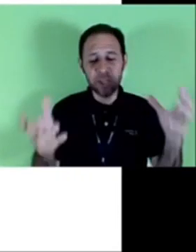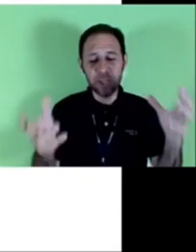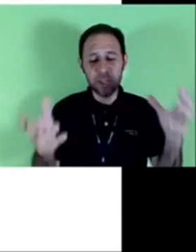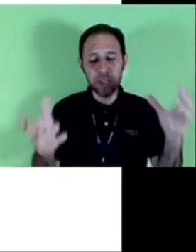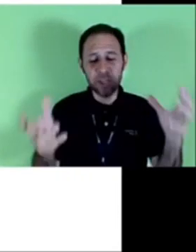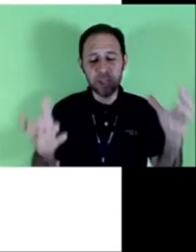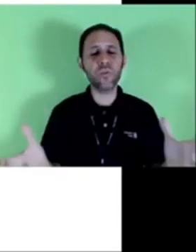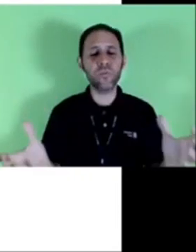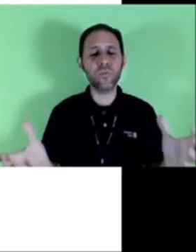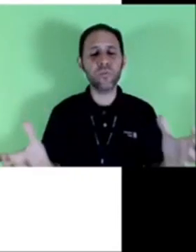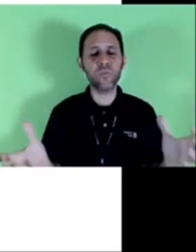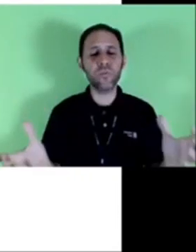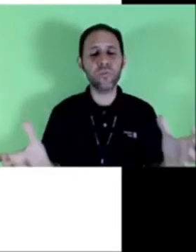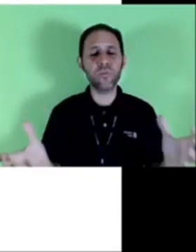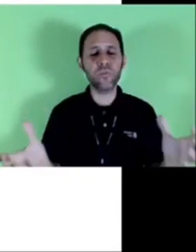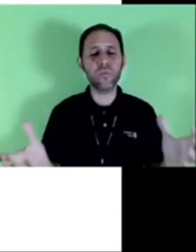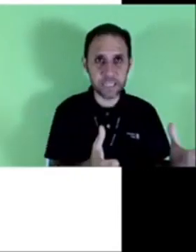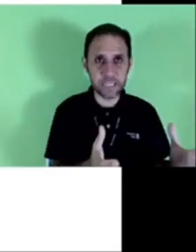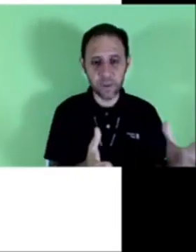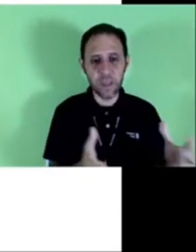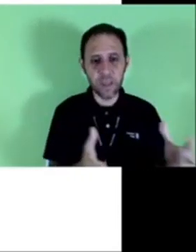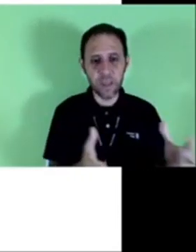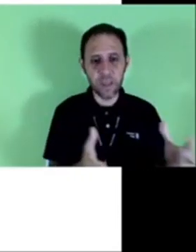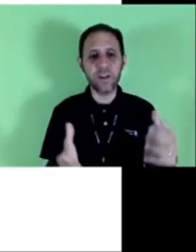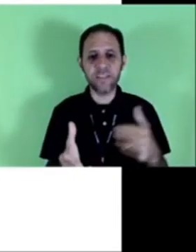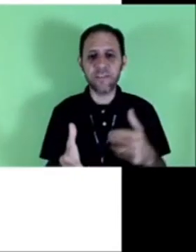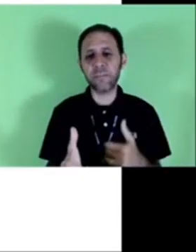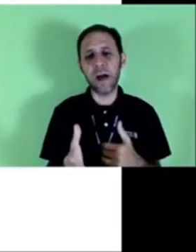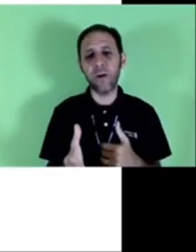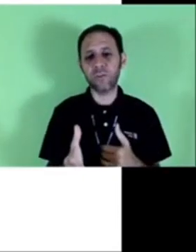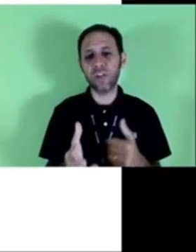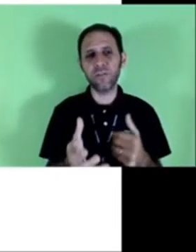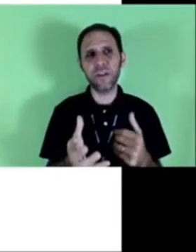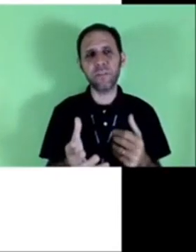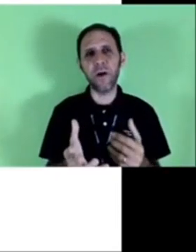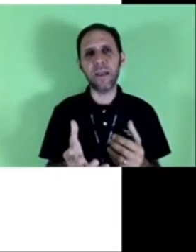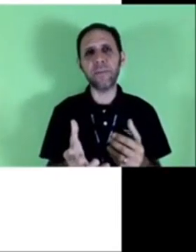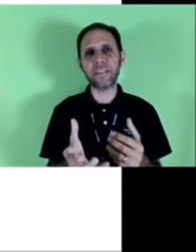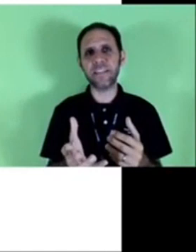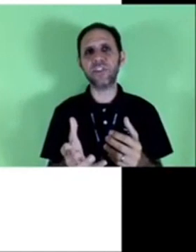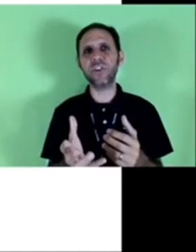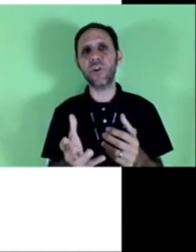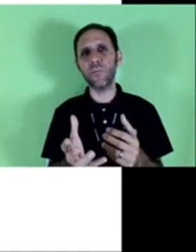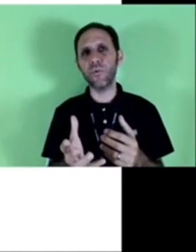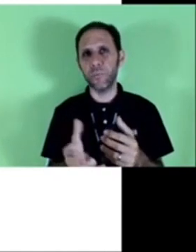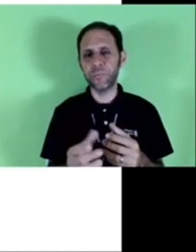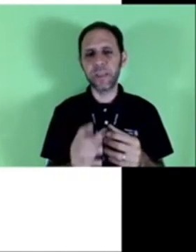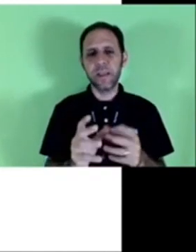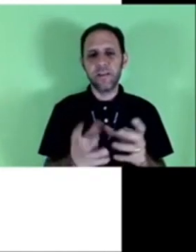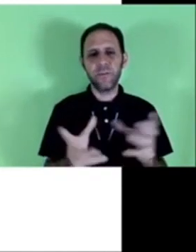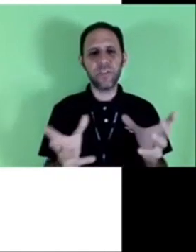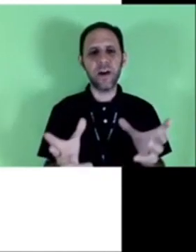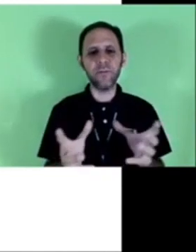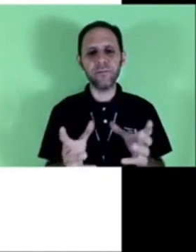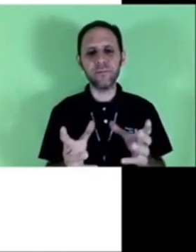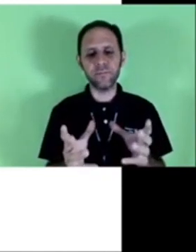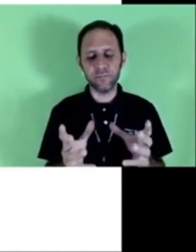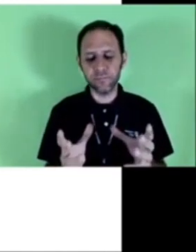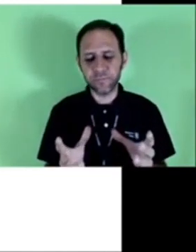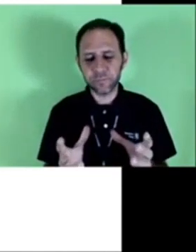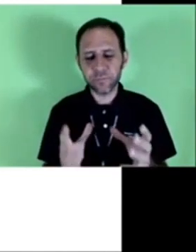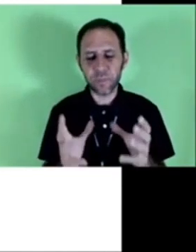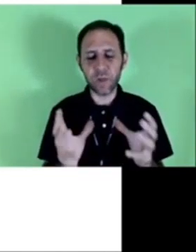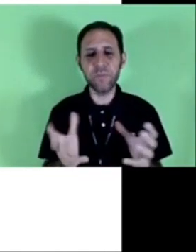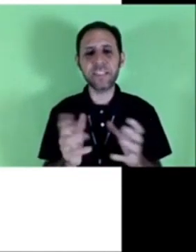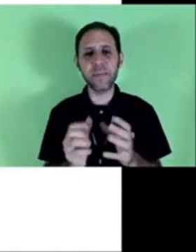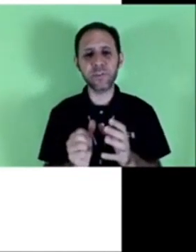obviamente que nós estamos falando do documento de escritório, ele é escrito. Pode ser verbal, só que o verbal é bastante incomum. Vou dar um